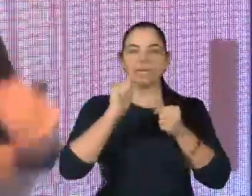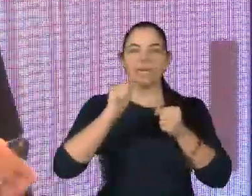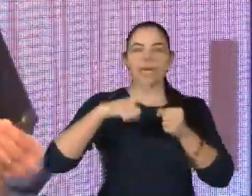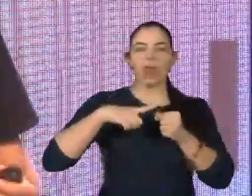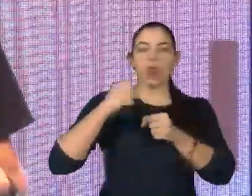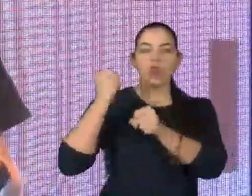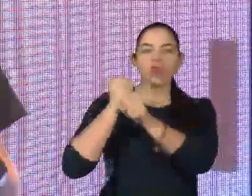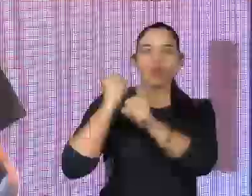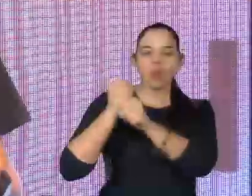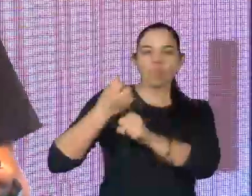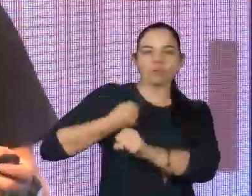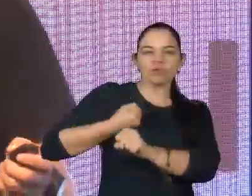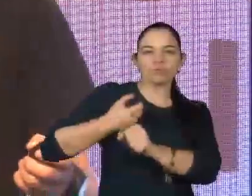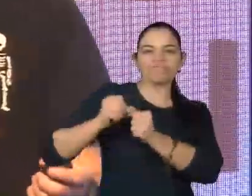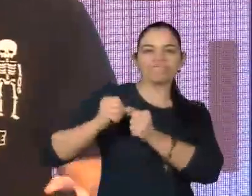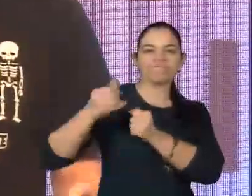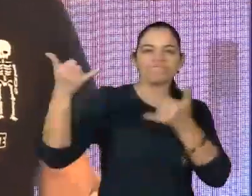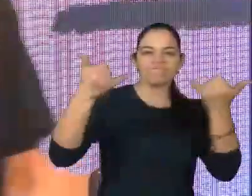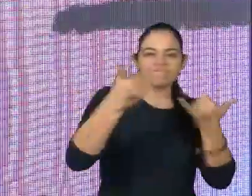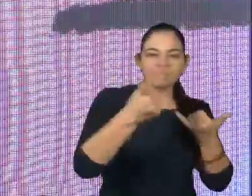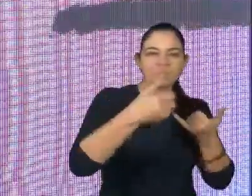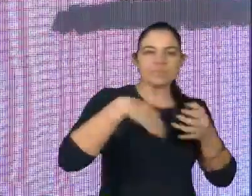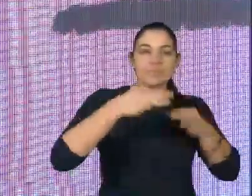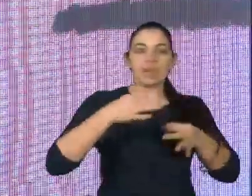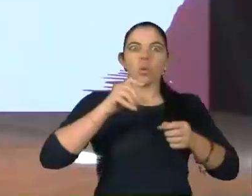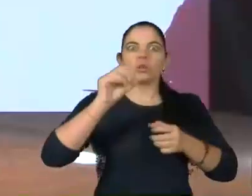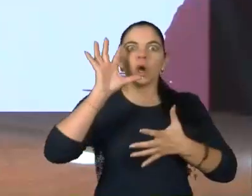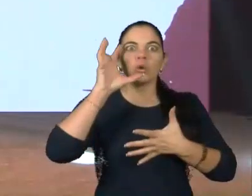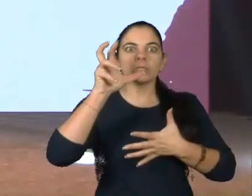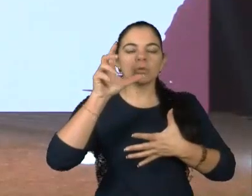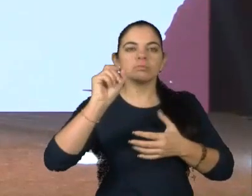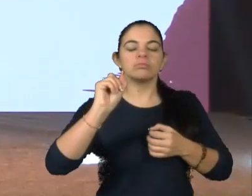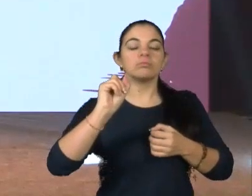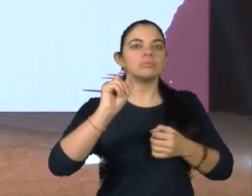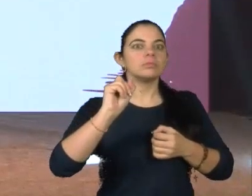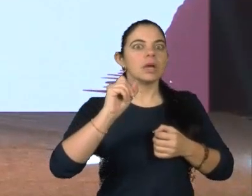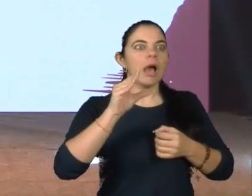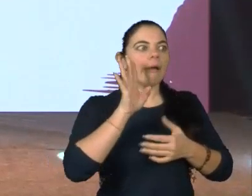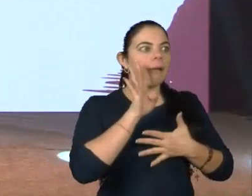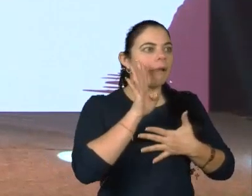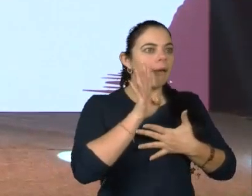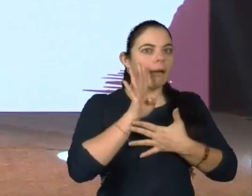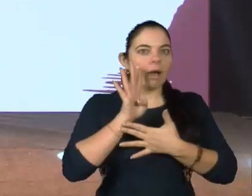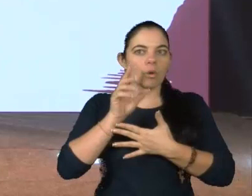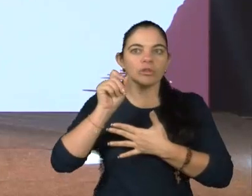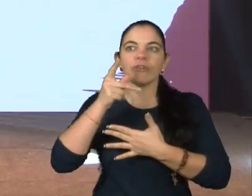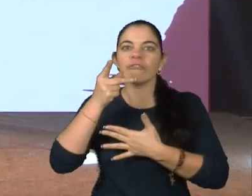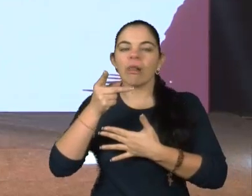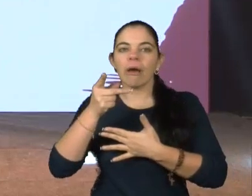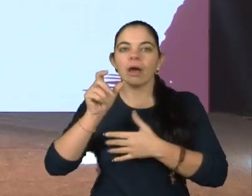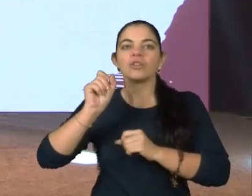construir essa conversa. E quando isso aconteceu, alguns deles me falaram que legal que você vai falar